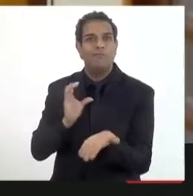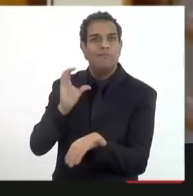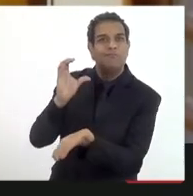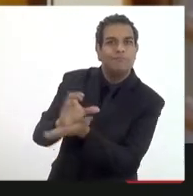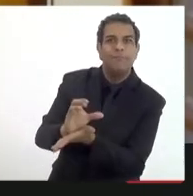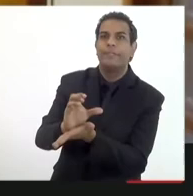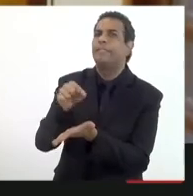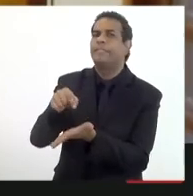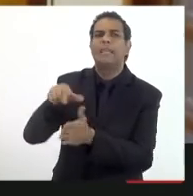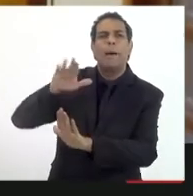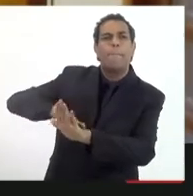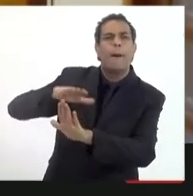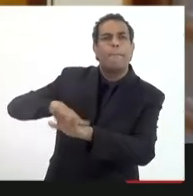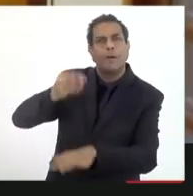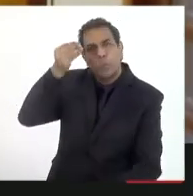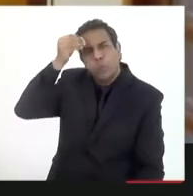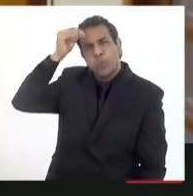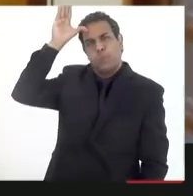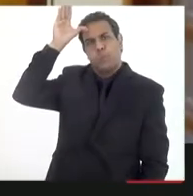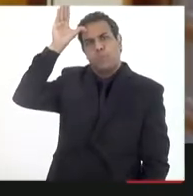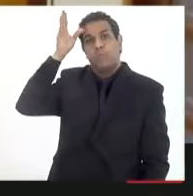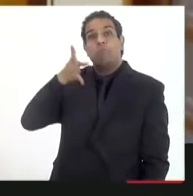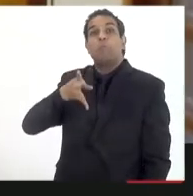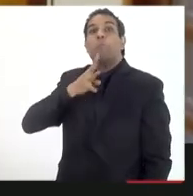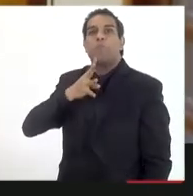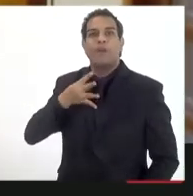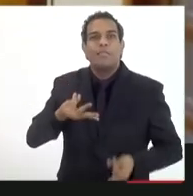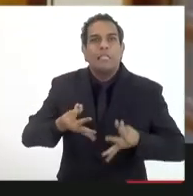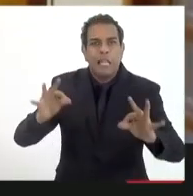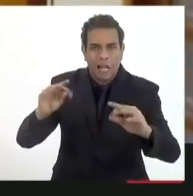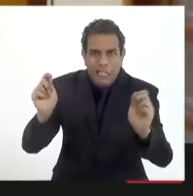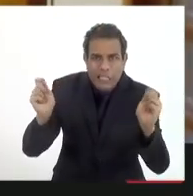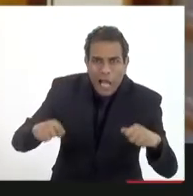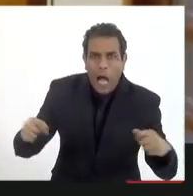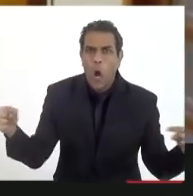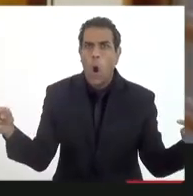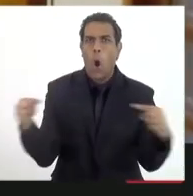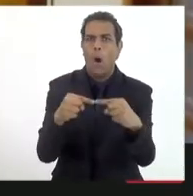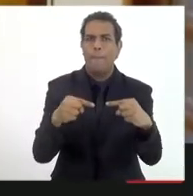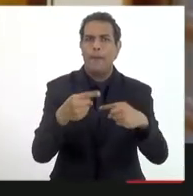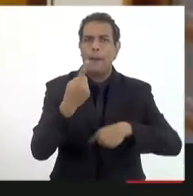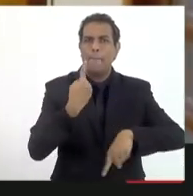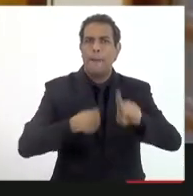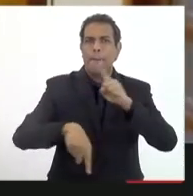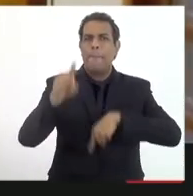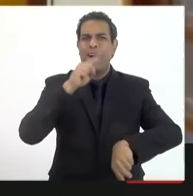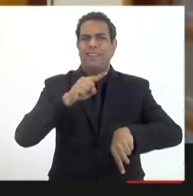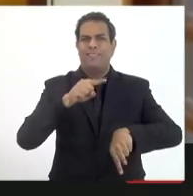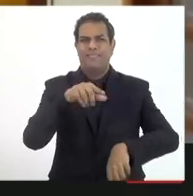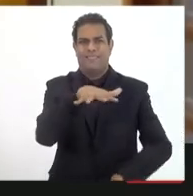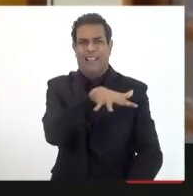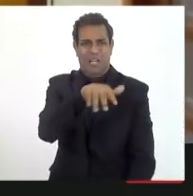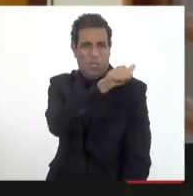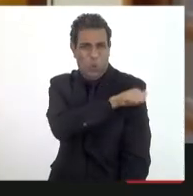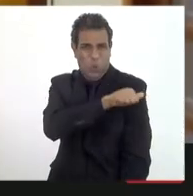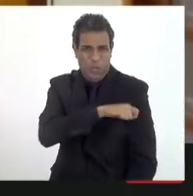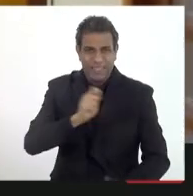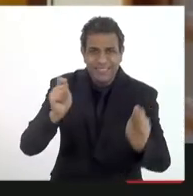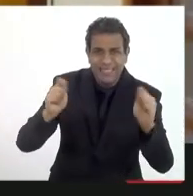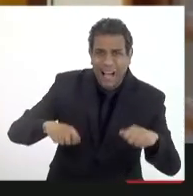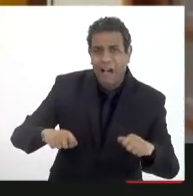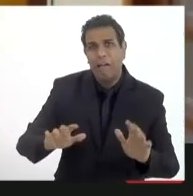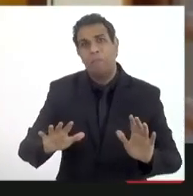conhecimento, na inovação e na tecnologia, não há futuro para nenhum Estado, nenhum país. Então, acho que